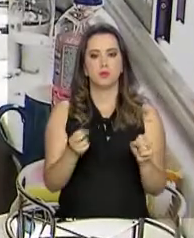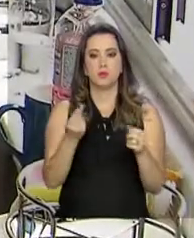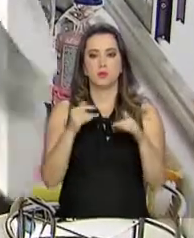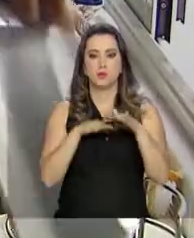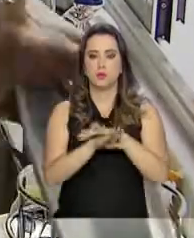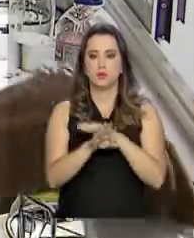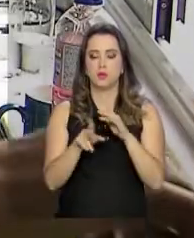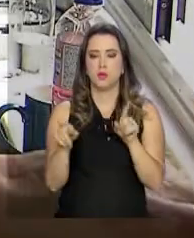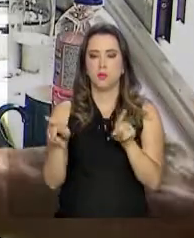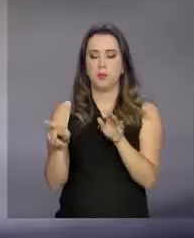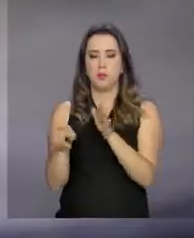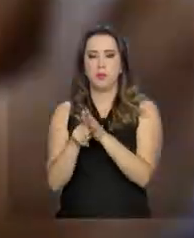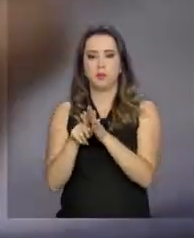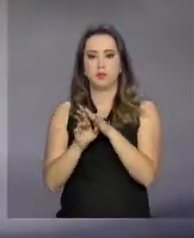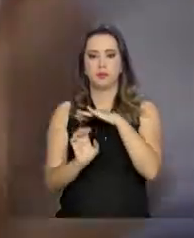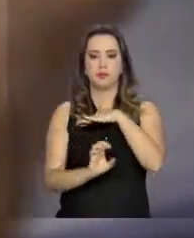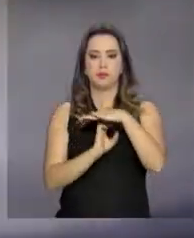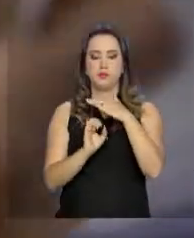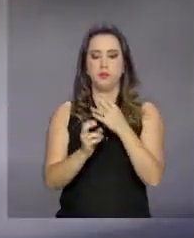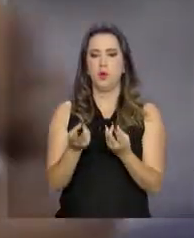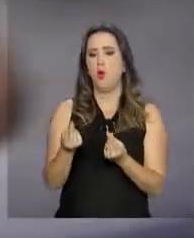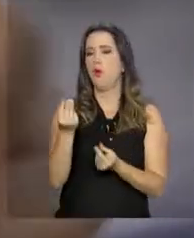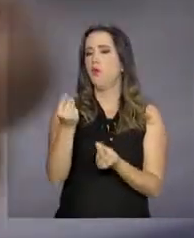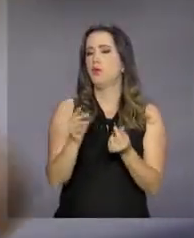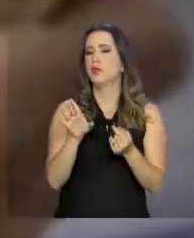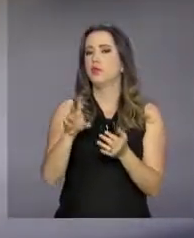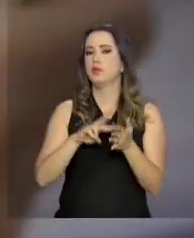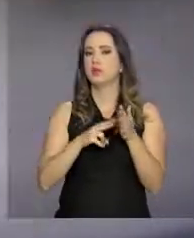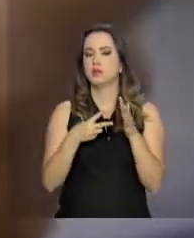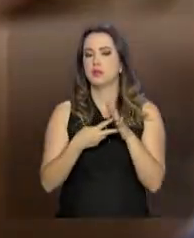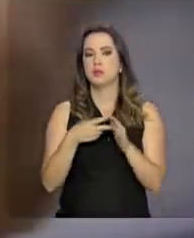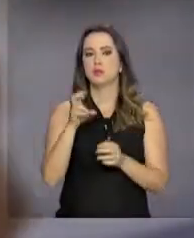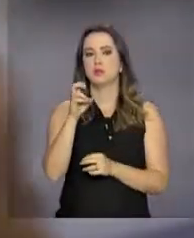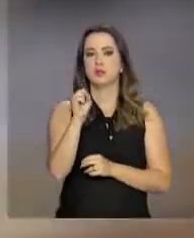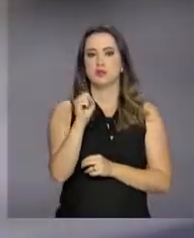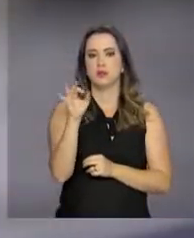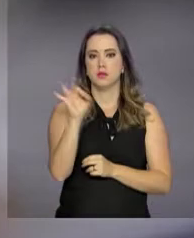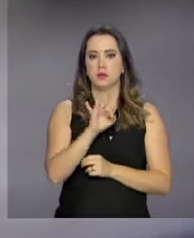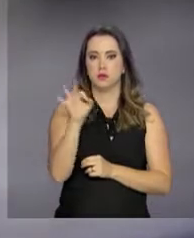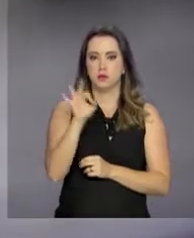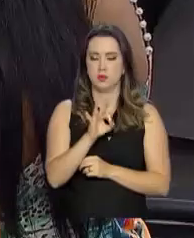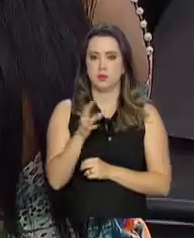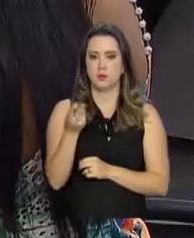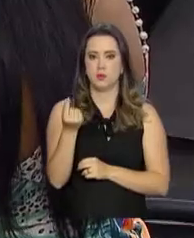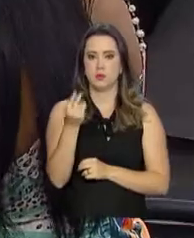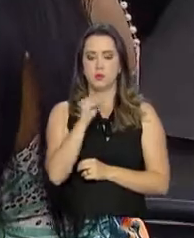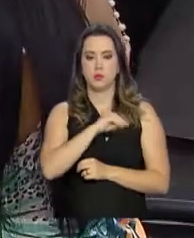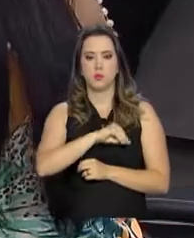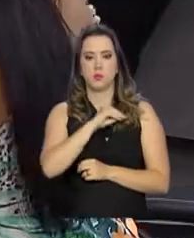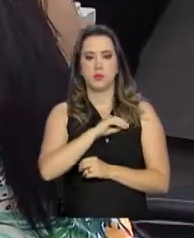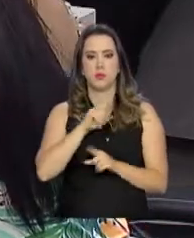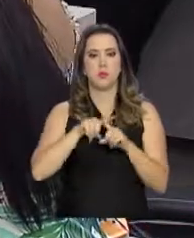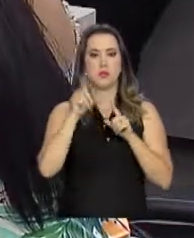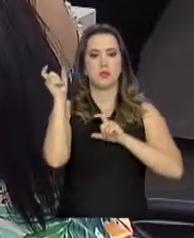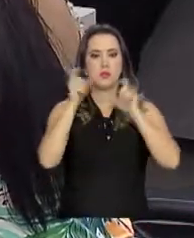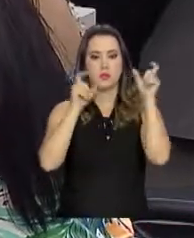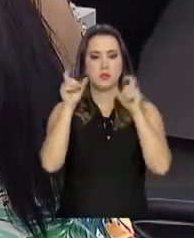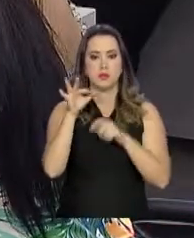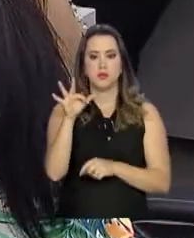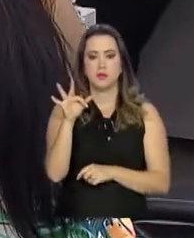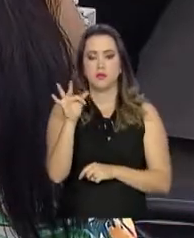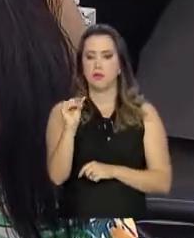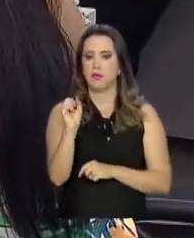são feitos pelo empregador. O valor é o equivalente a 8% do salário bruto. E atenção, o